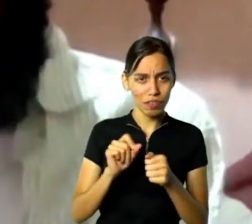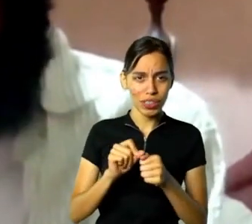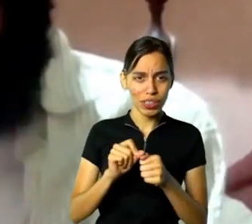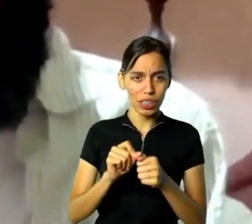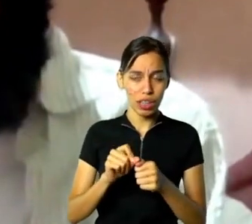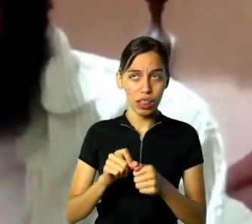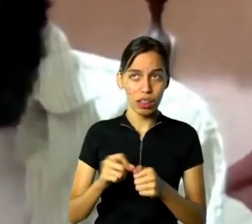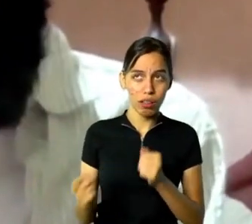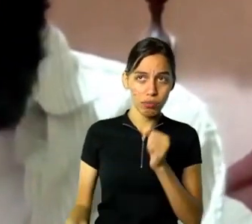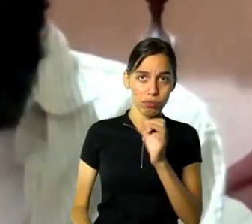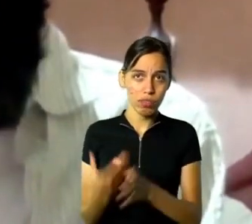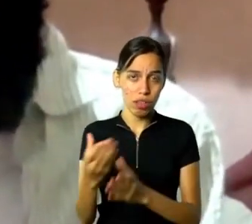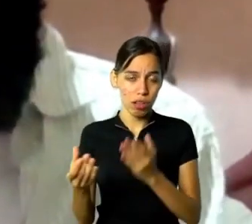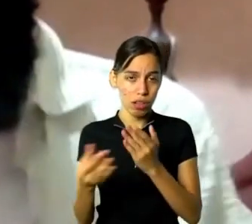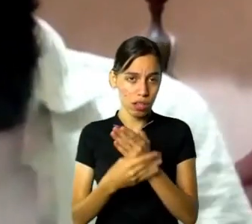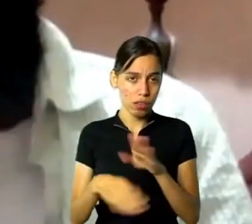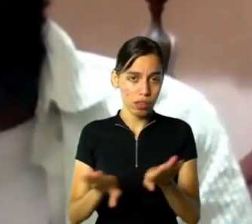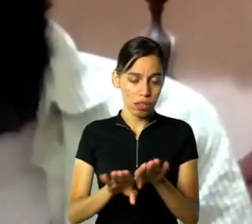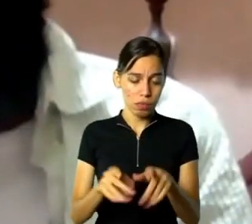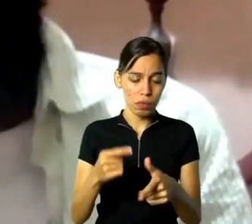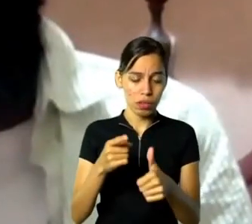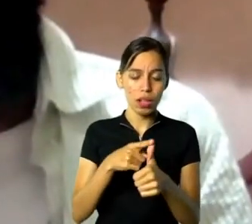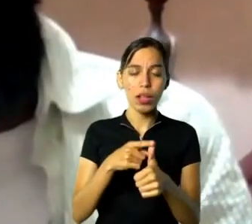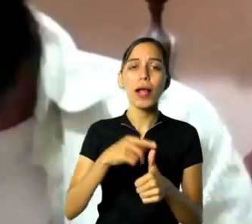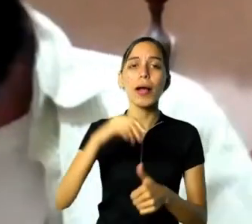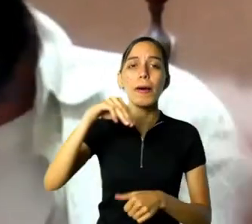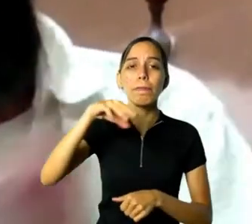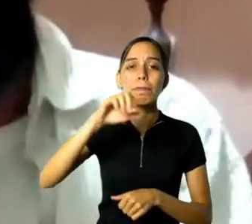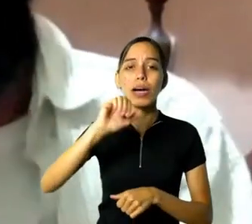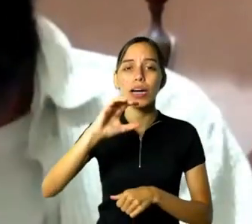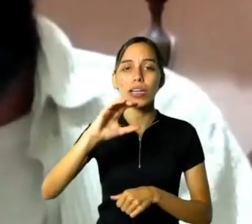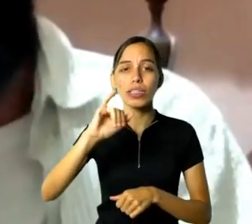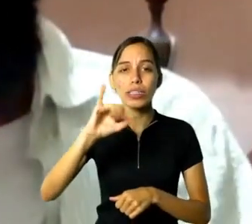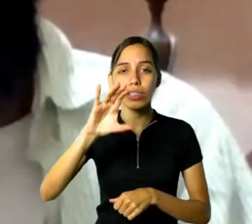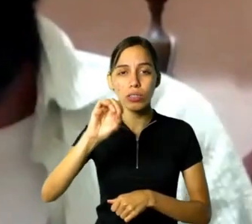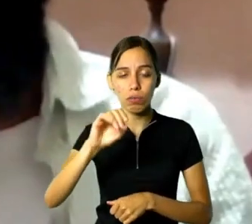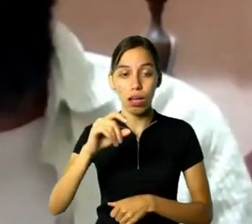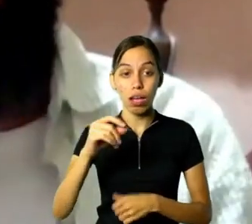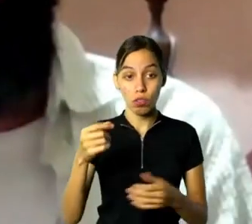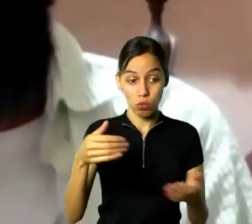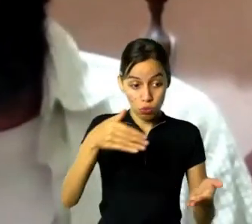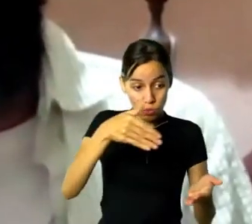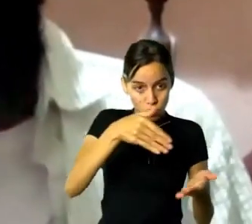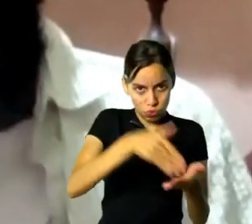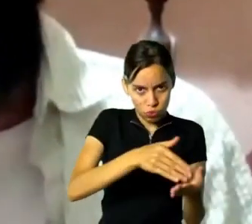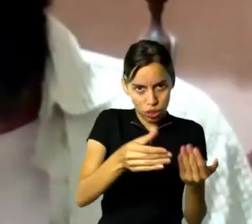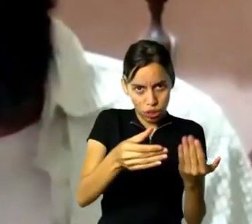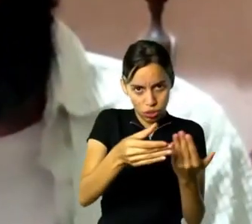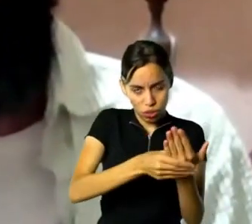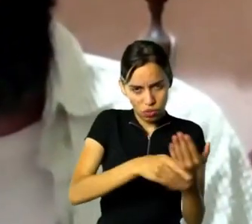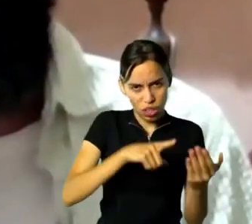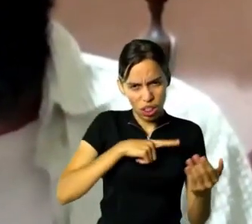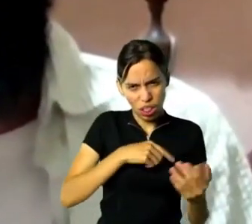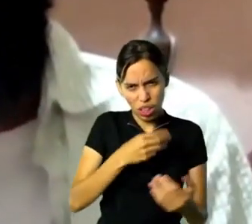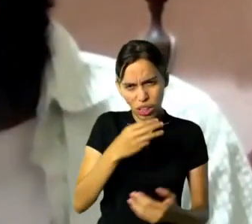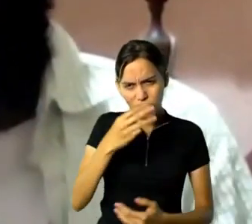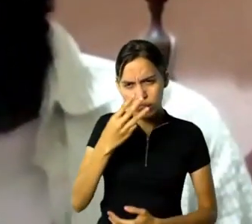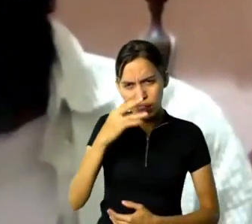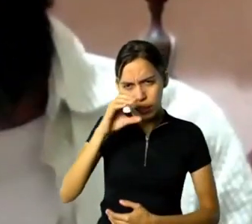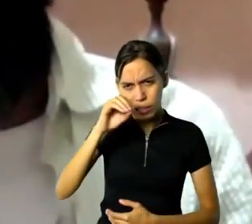tivesse muito pé de página, e aí ele tem um glossário com os nomes no final do livro, são mais de 300 nomes citados no livro,